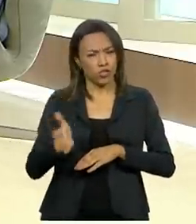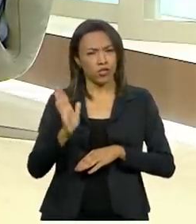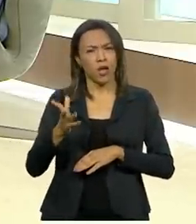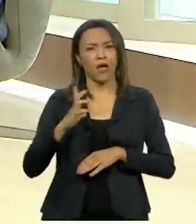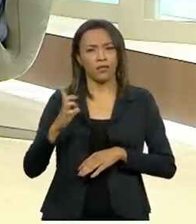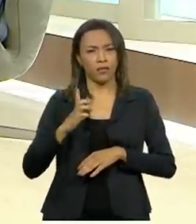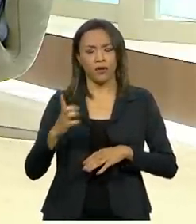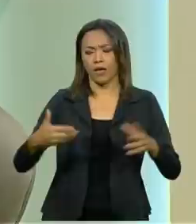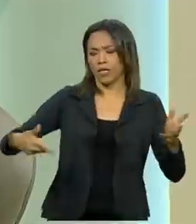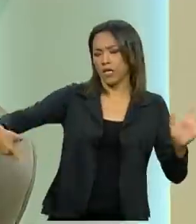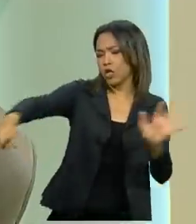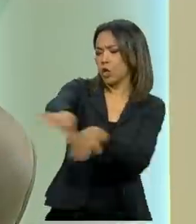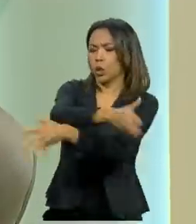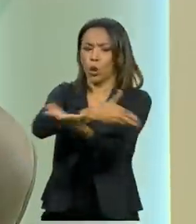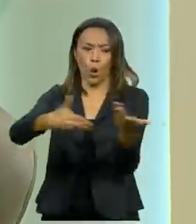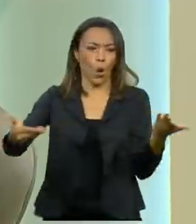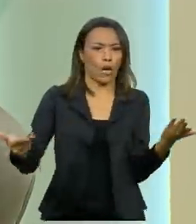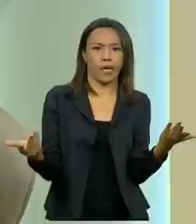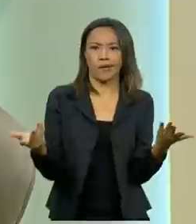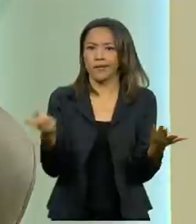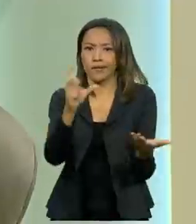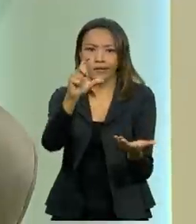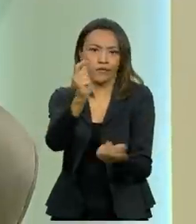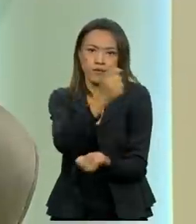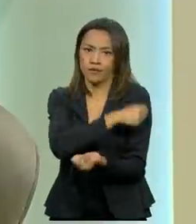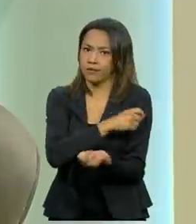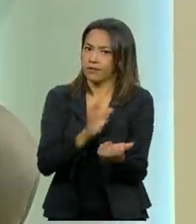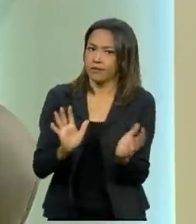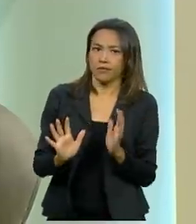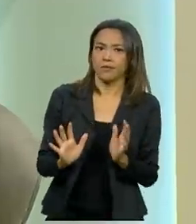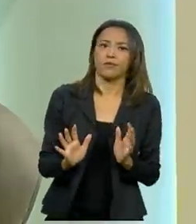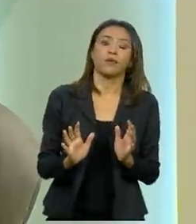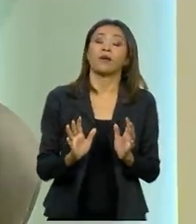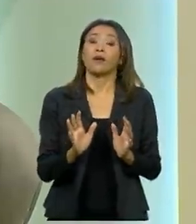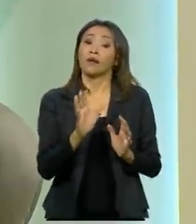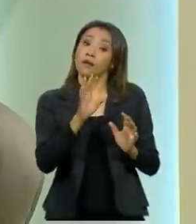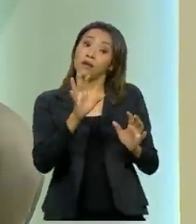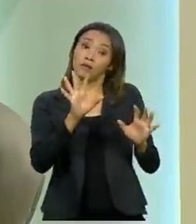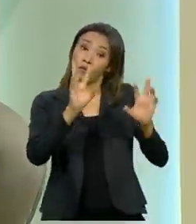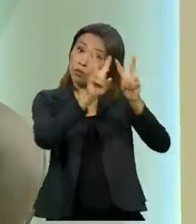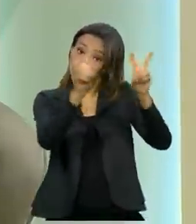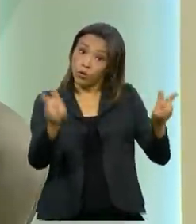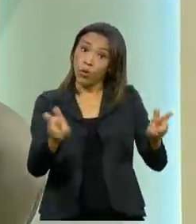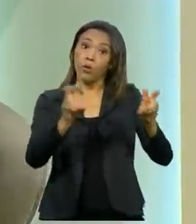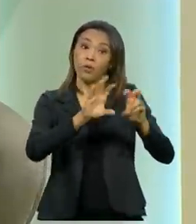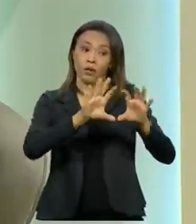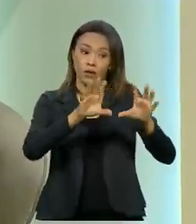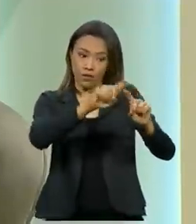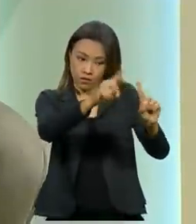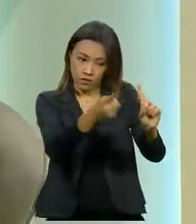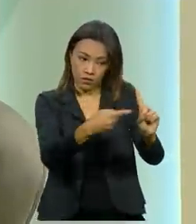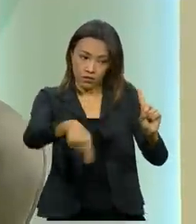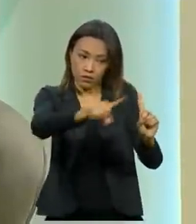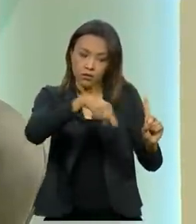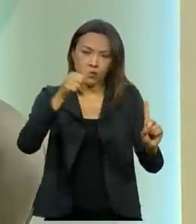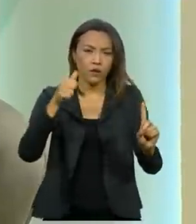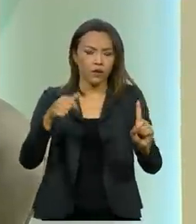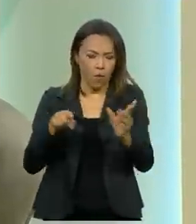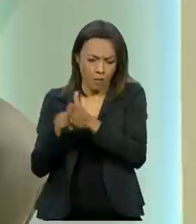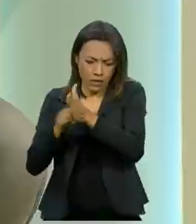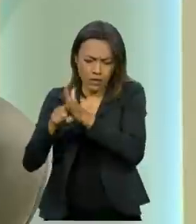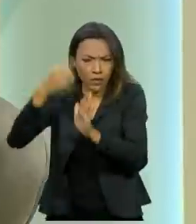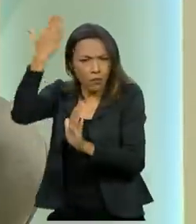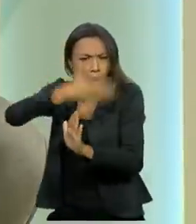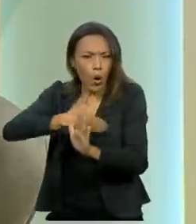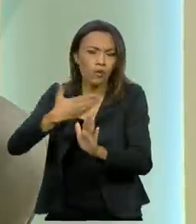intercambialidade, então, como a questão das gestantes não há, sim, uma evidência científica muito sólida, pelos